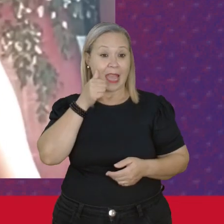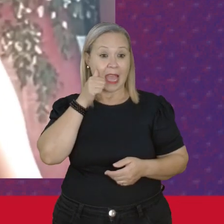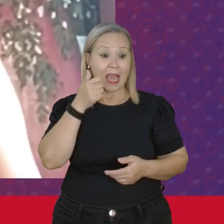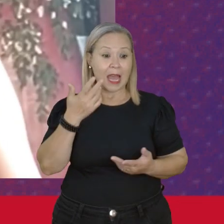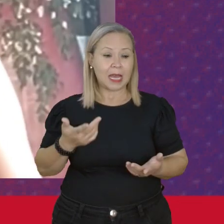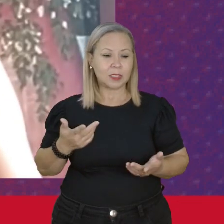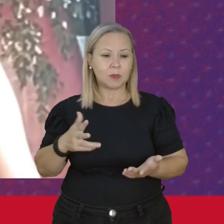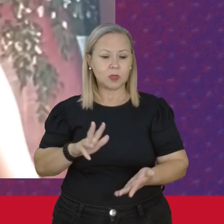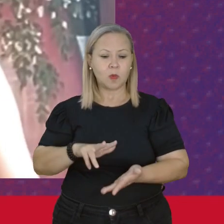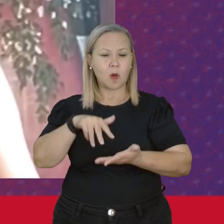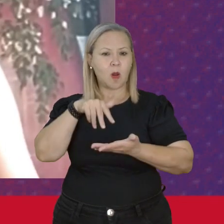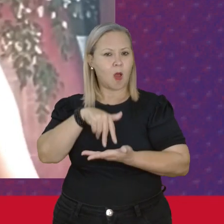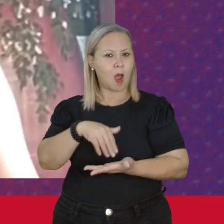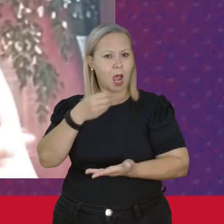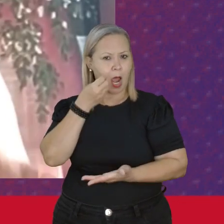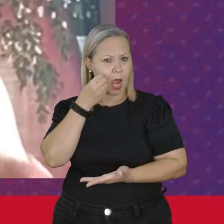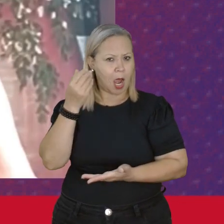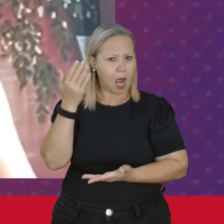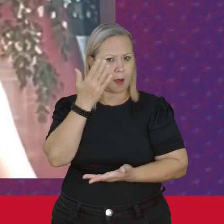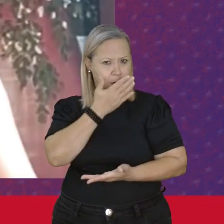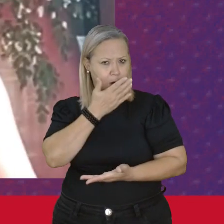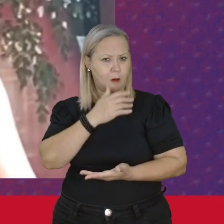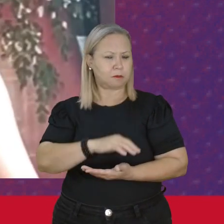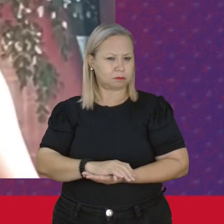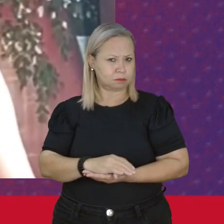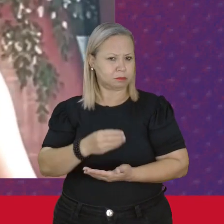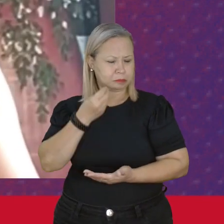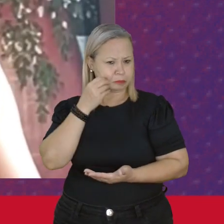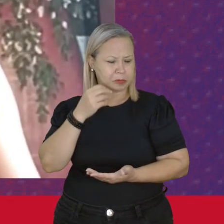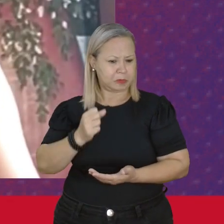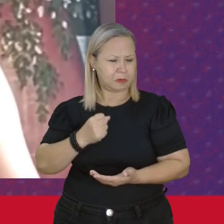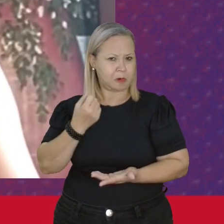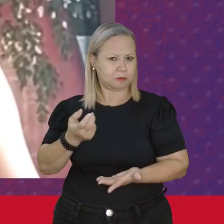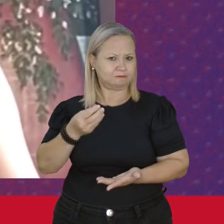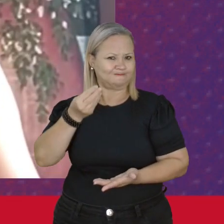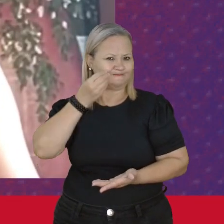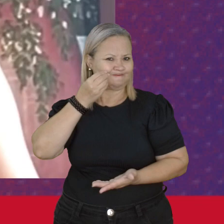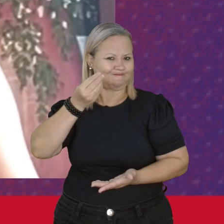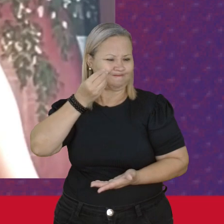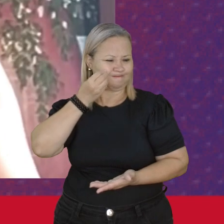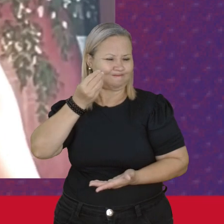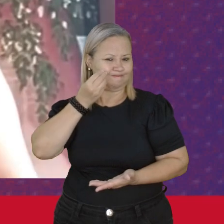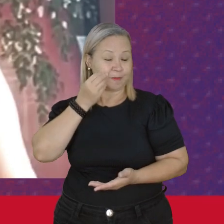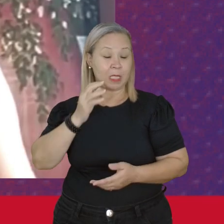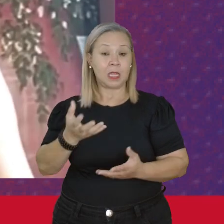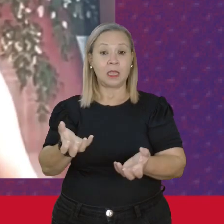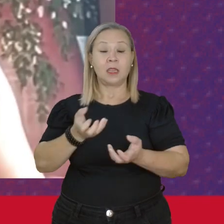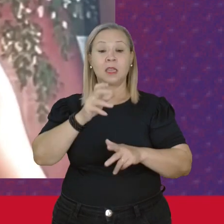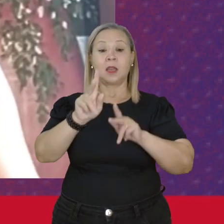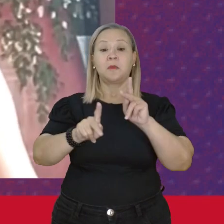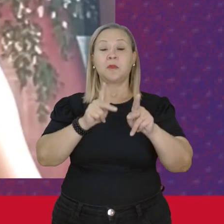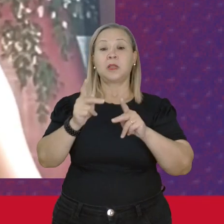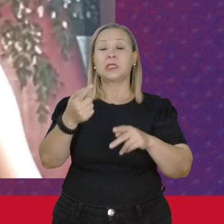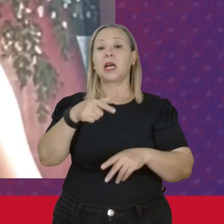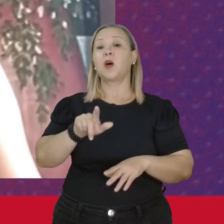colocadas À prova Porque eles queriam Que A população Fosse Toda Toda